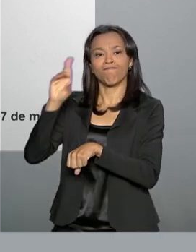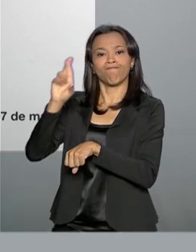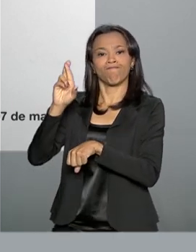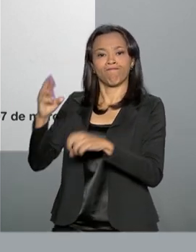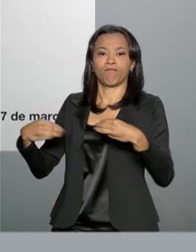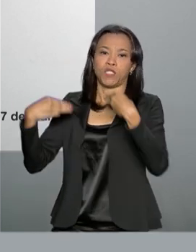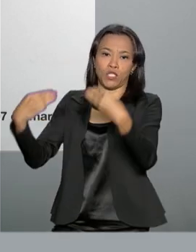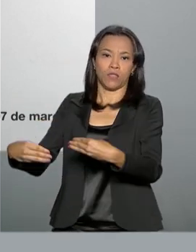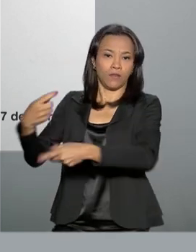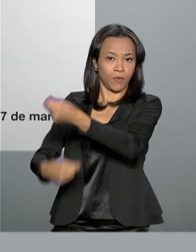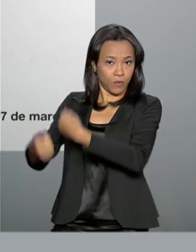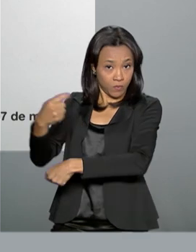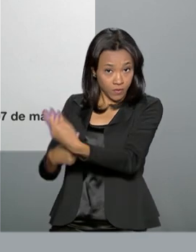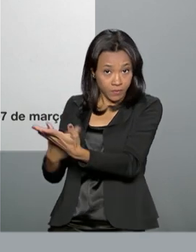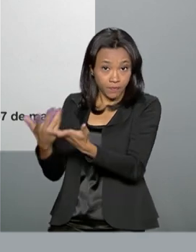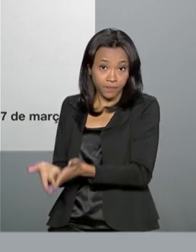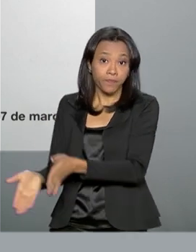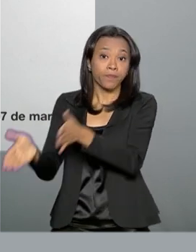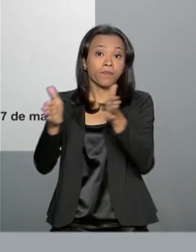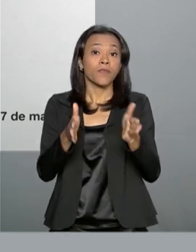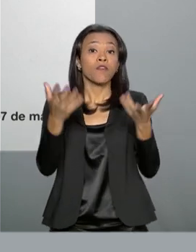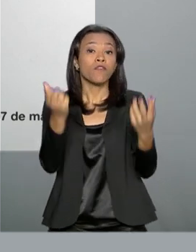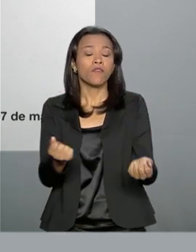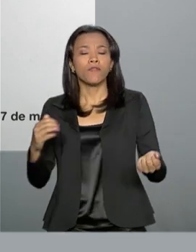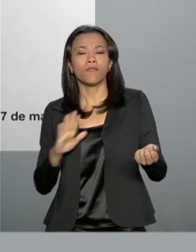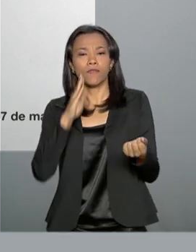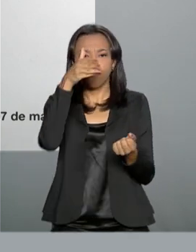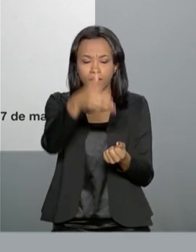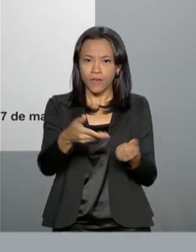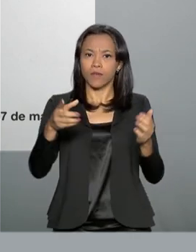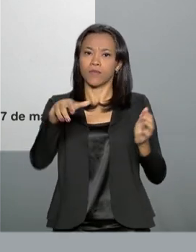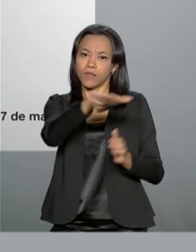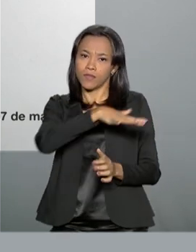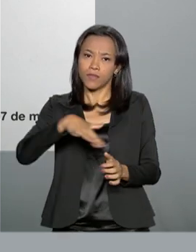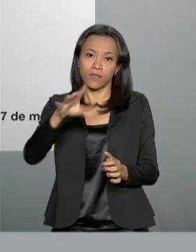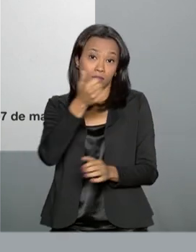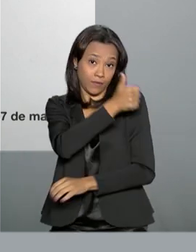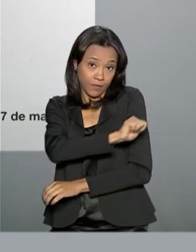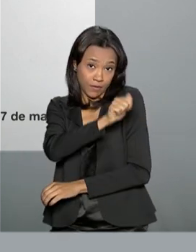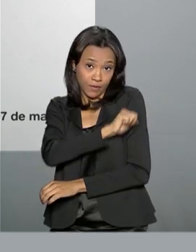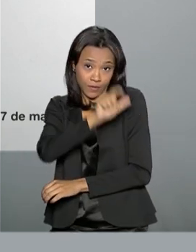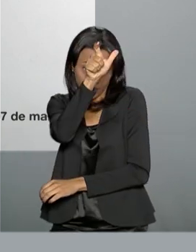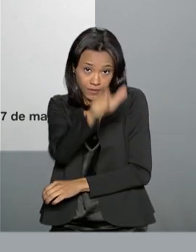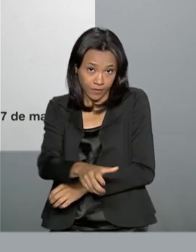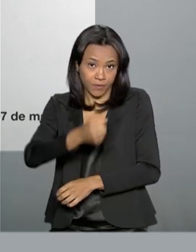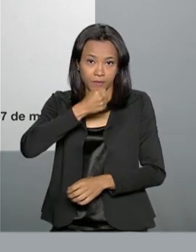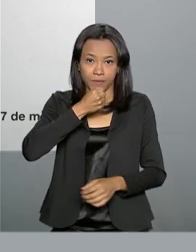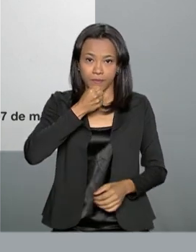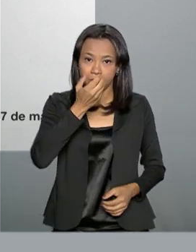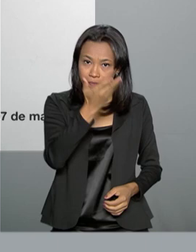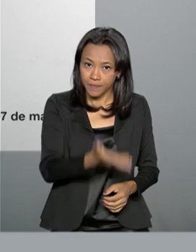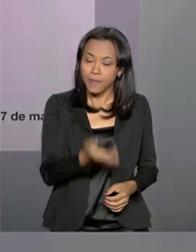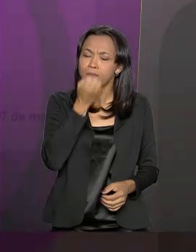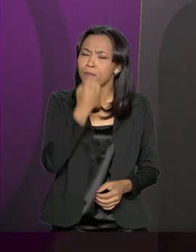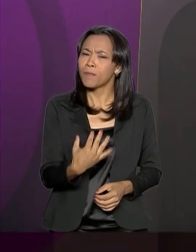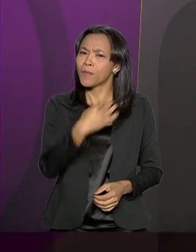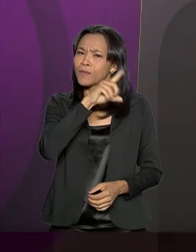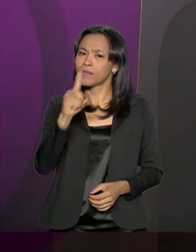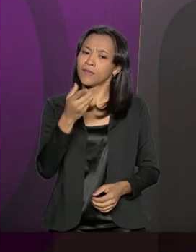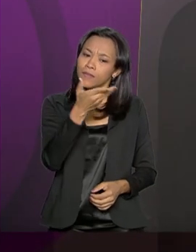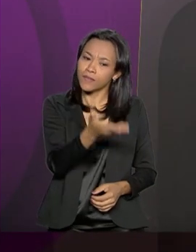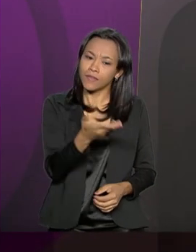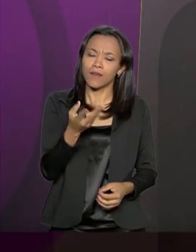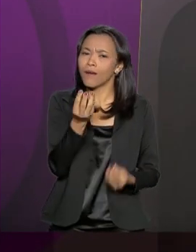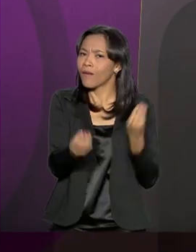Economia. Agora nós vamos direto ao Rio de Janeiro, onde está o repórter Maurício. Olá, Maurício, bom dia para você.